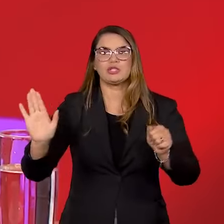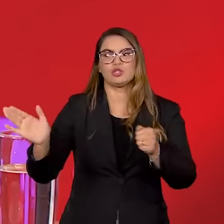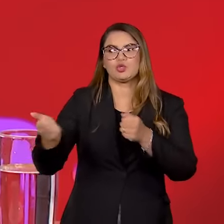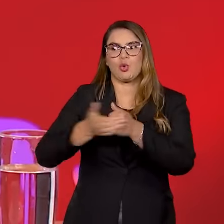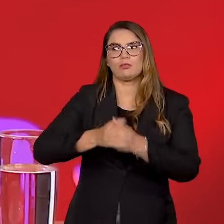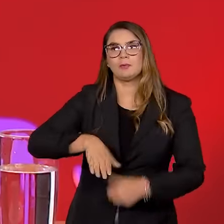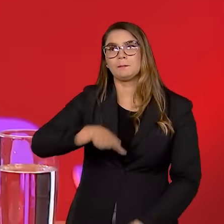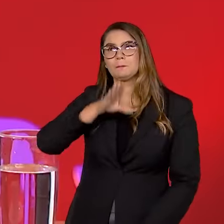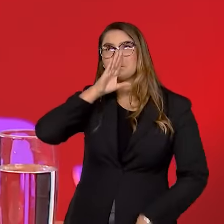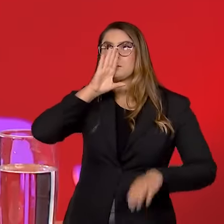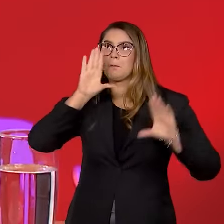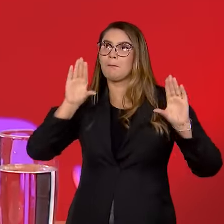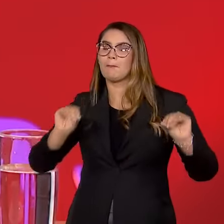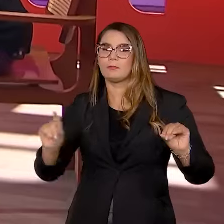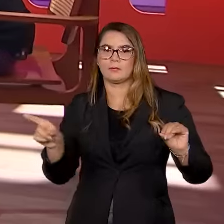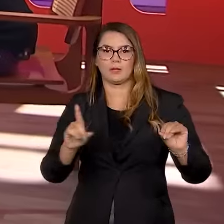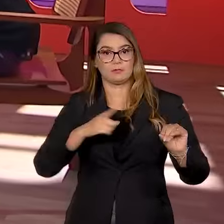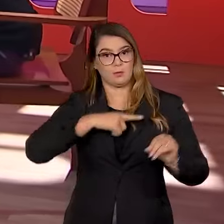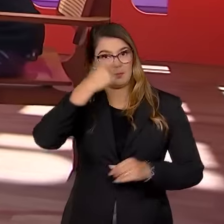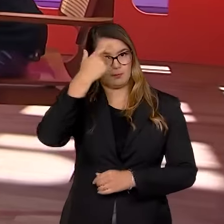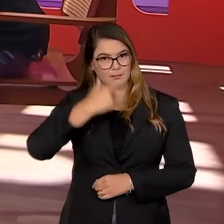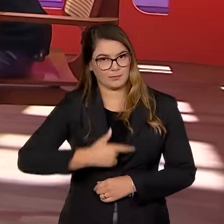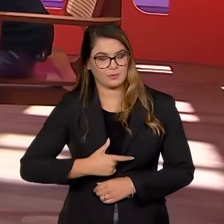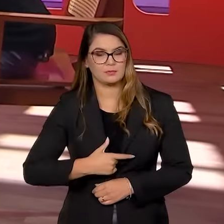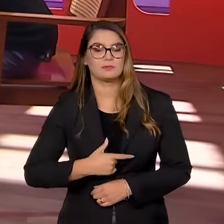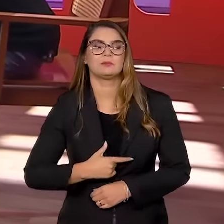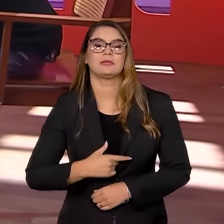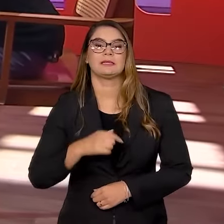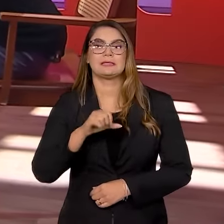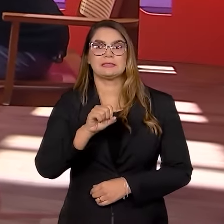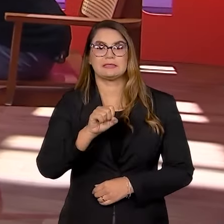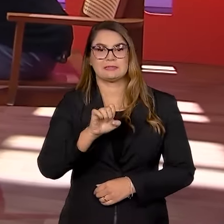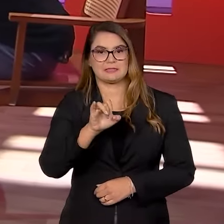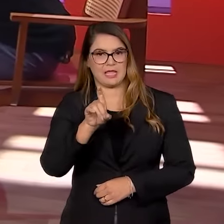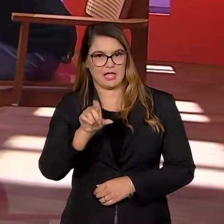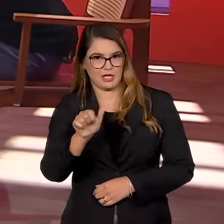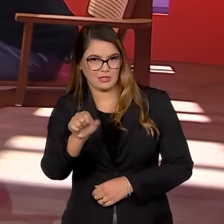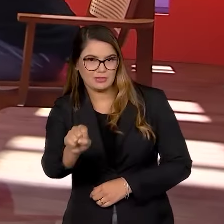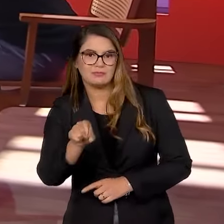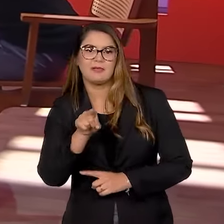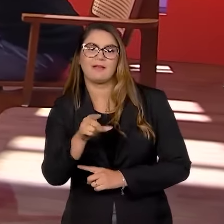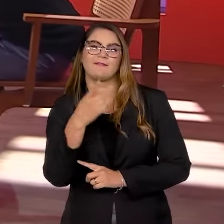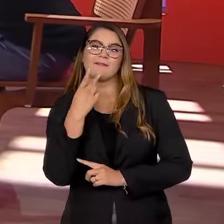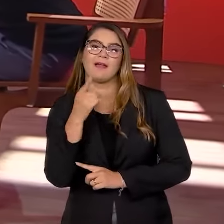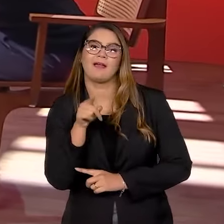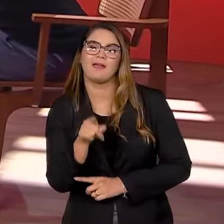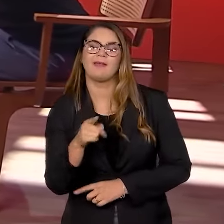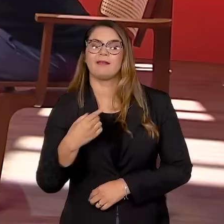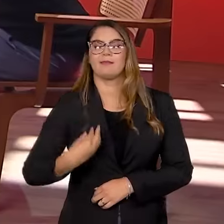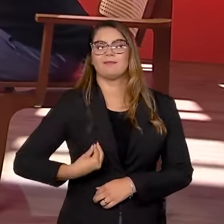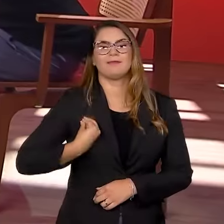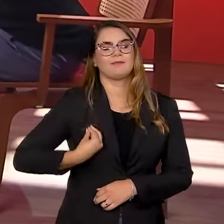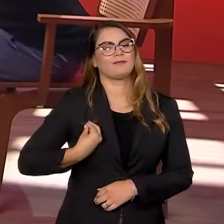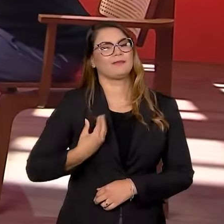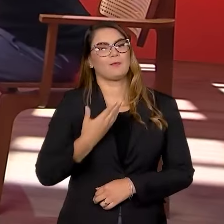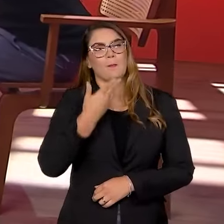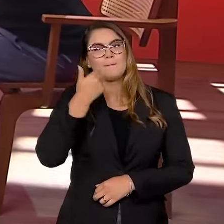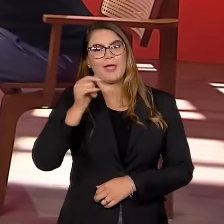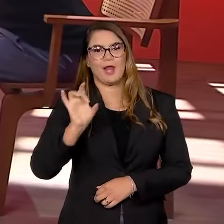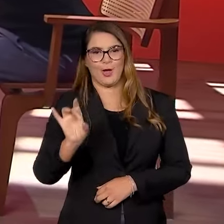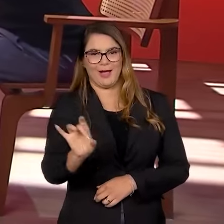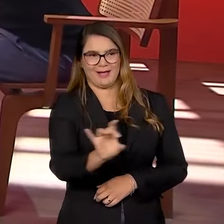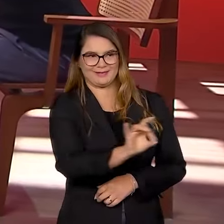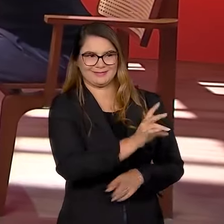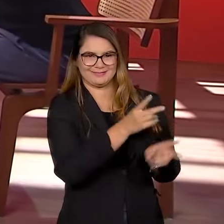silêncio, né? Nós temos um inspirador do grupo, que é o grande Sigmaringa Seixas, inesquecível, né? A gente costuma dizer que ele vive no melhor de cada um de nós,